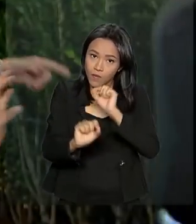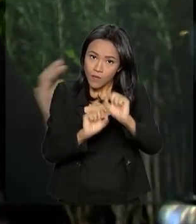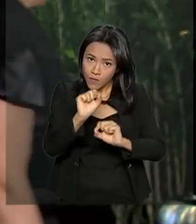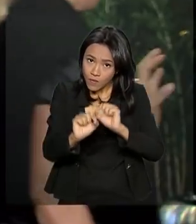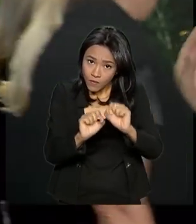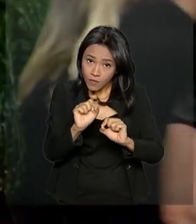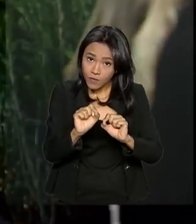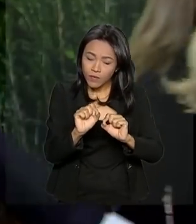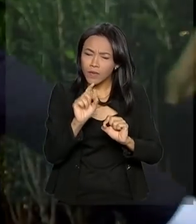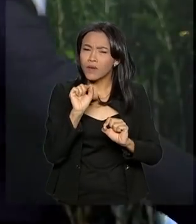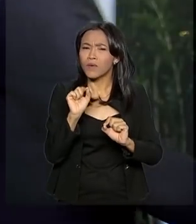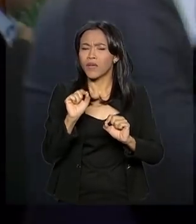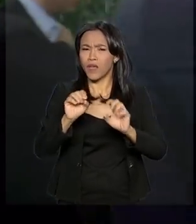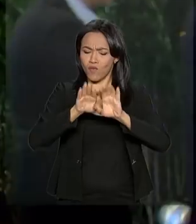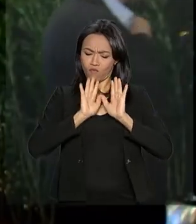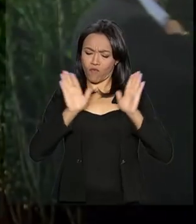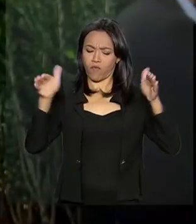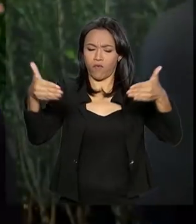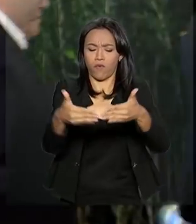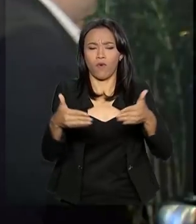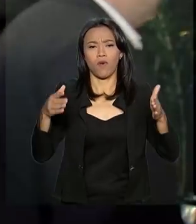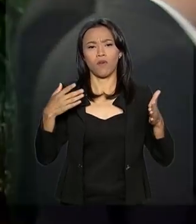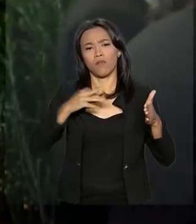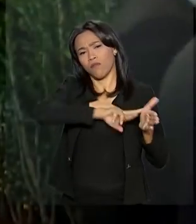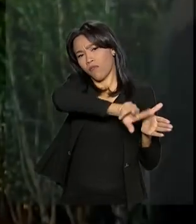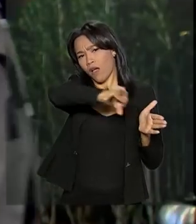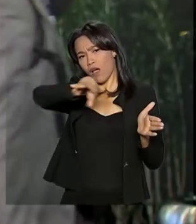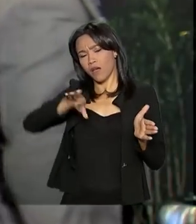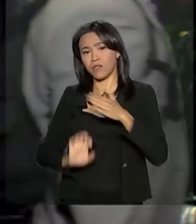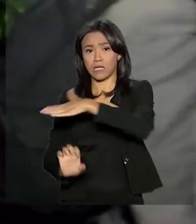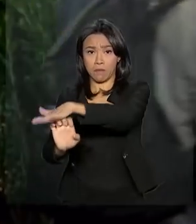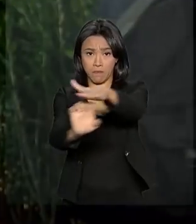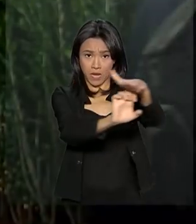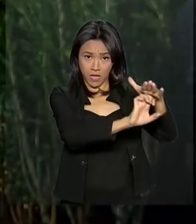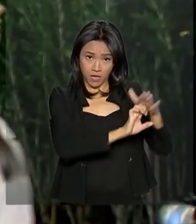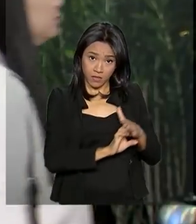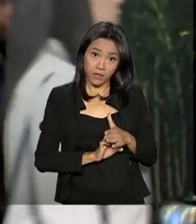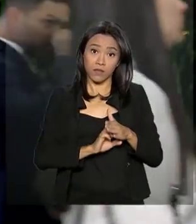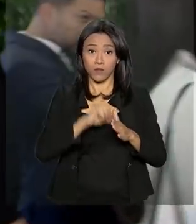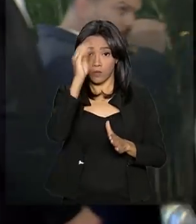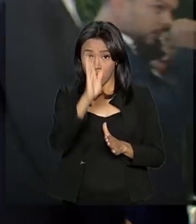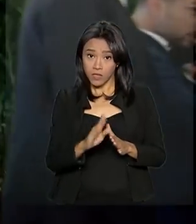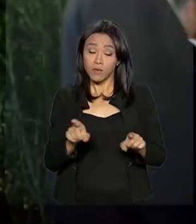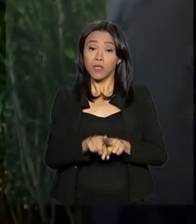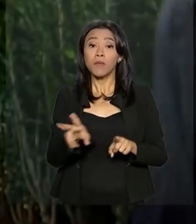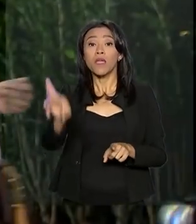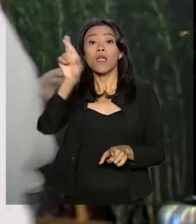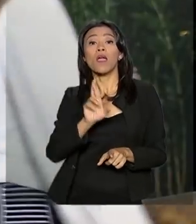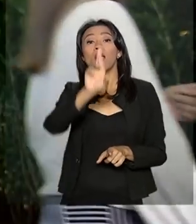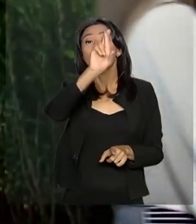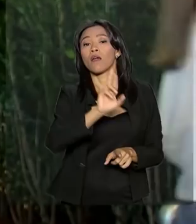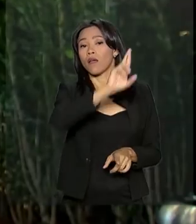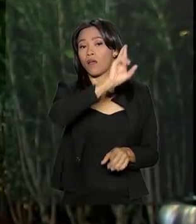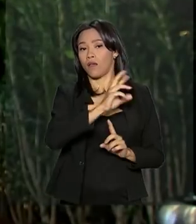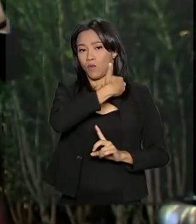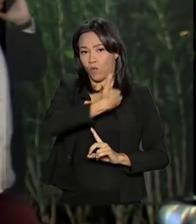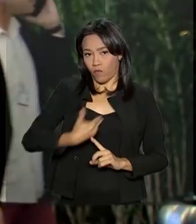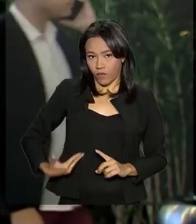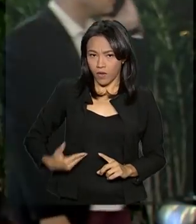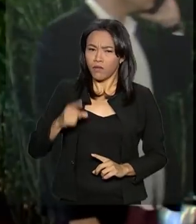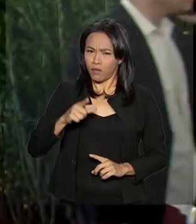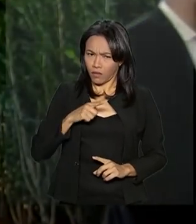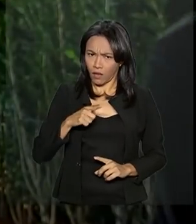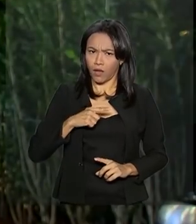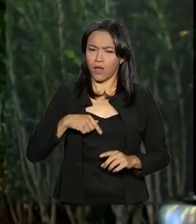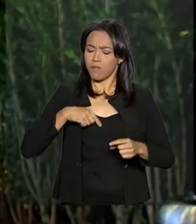LIDE. Ele reúne empresários de todo o país e também representantes do governo federal. Estarão participando das mesas de